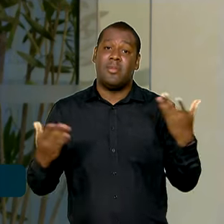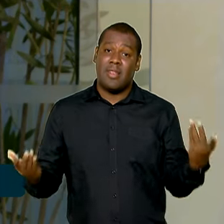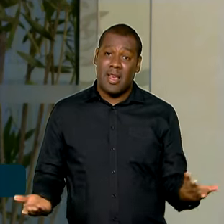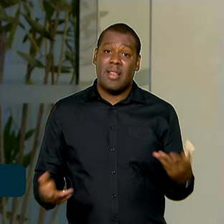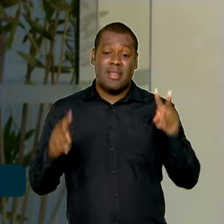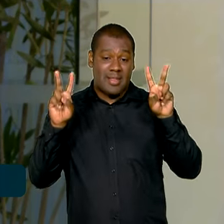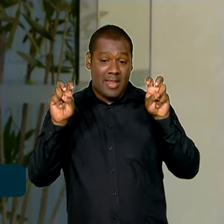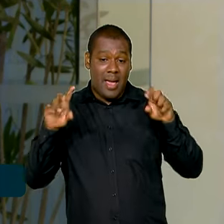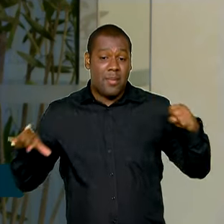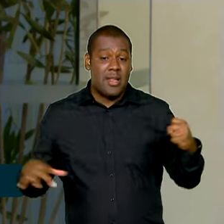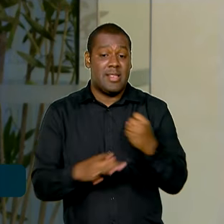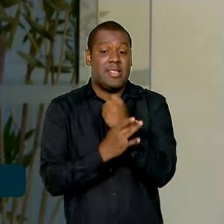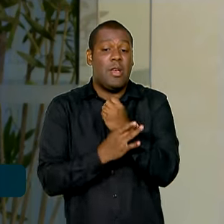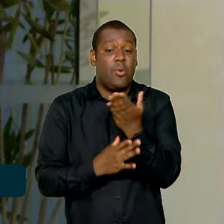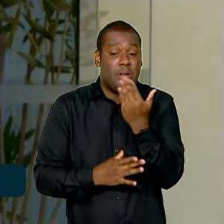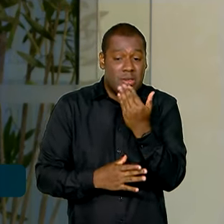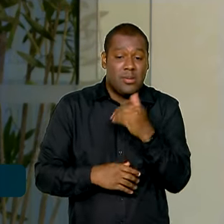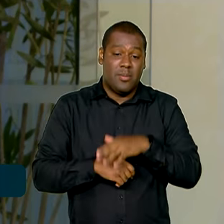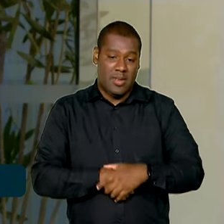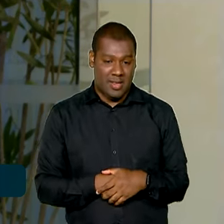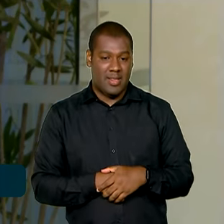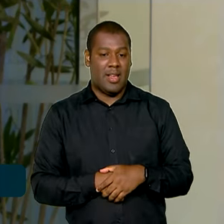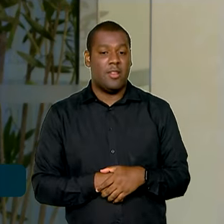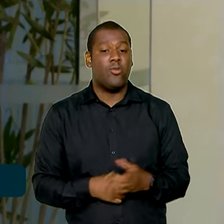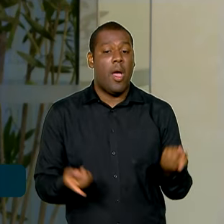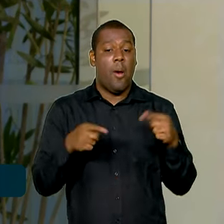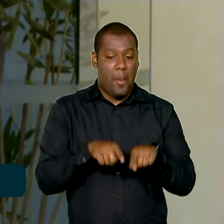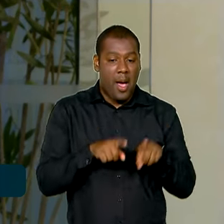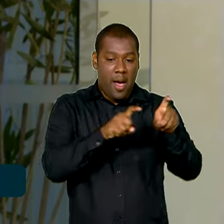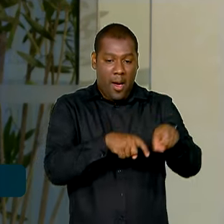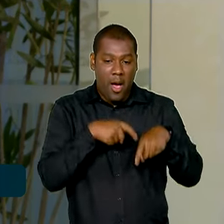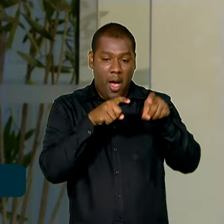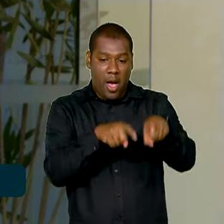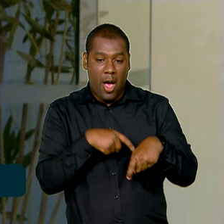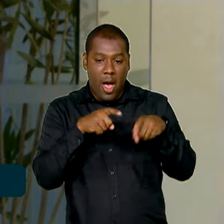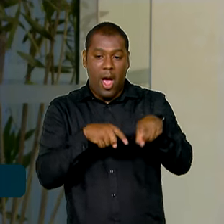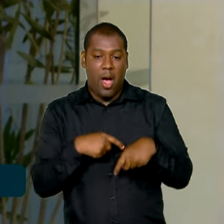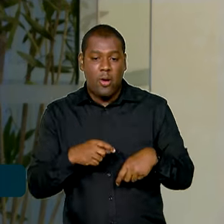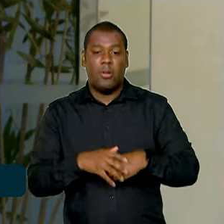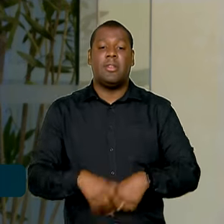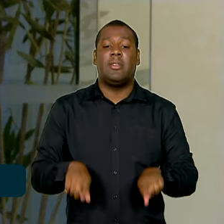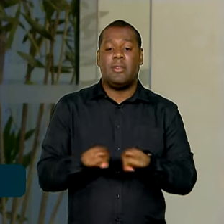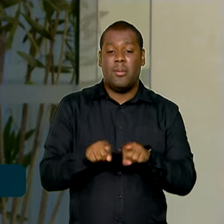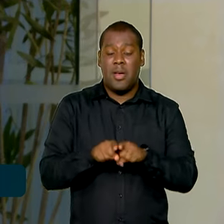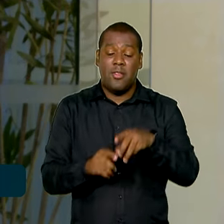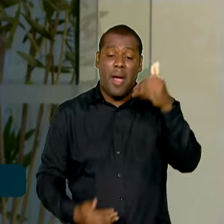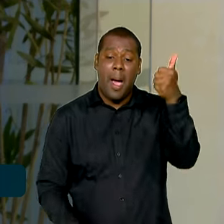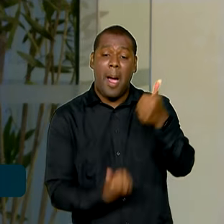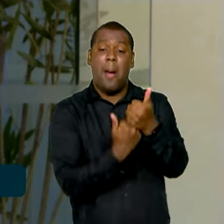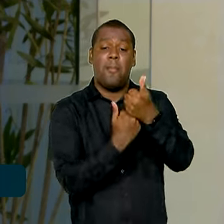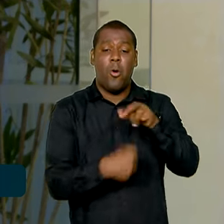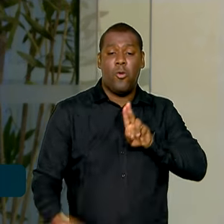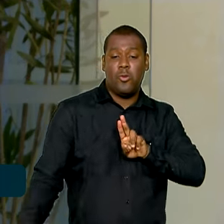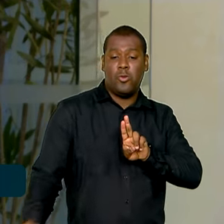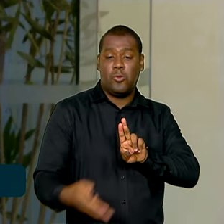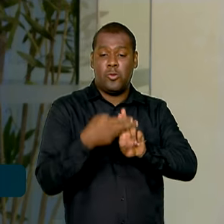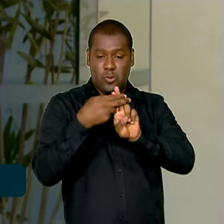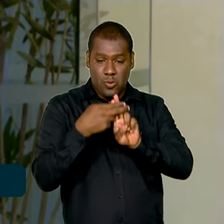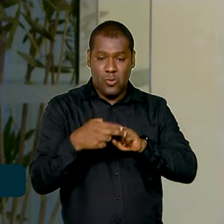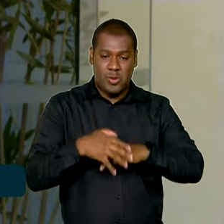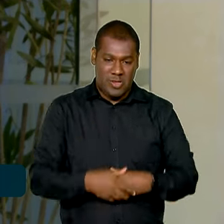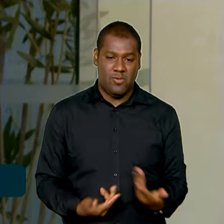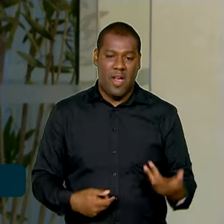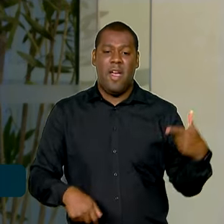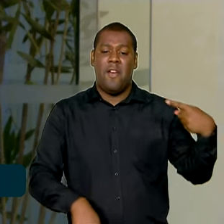alimentar, que passa pela agroindústria, fortalecimento do SUS, que passa pela produção local aqui no Brasil, de insumos como